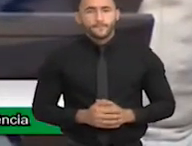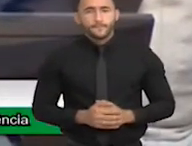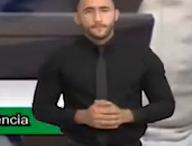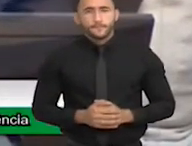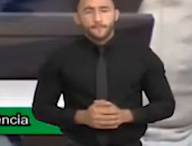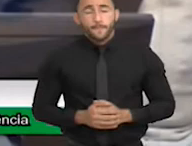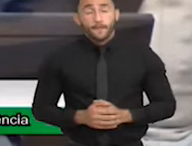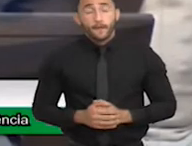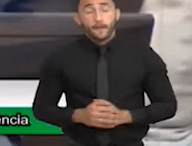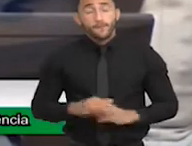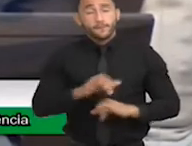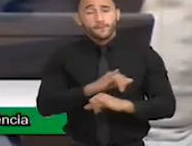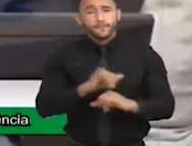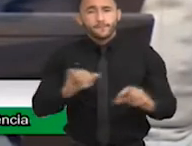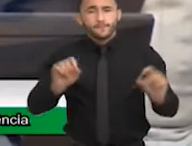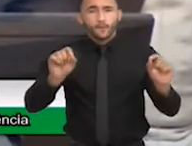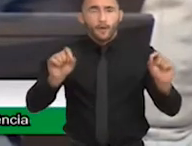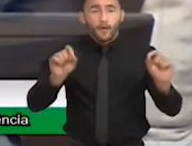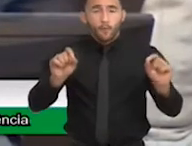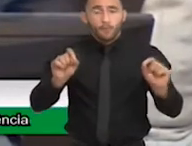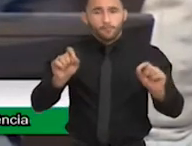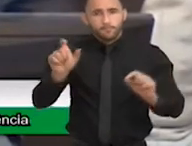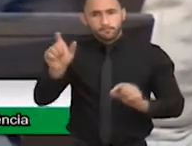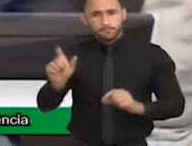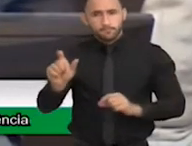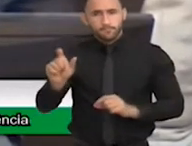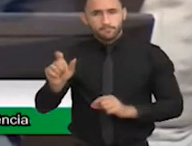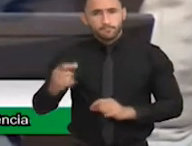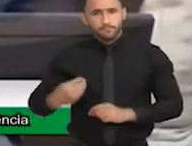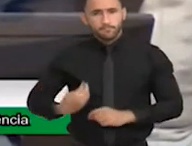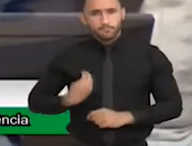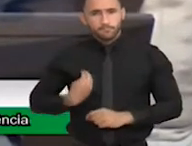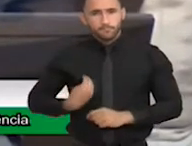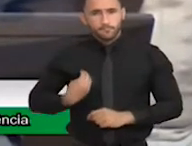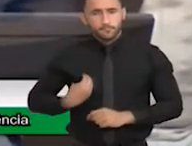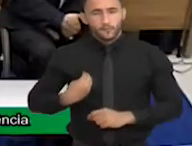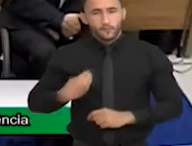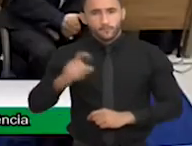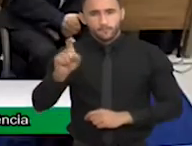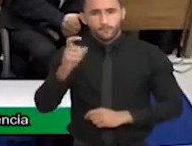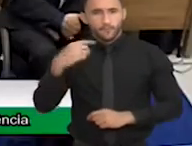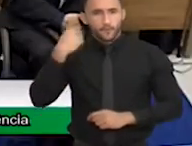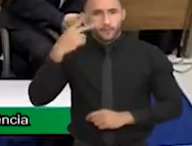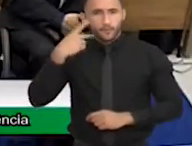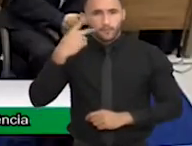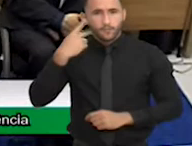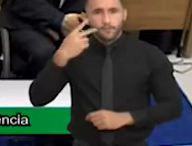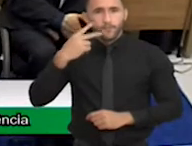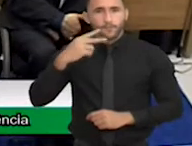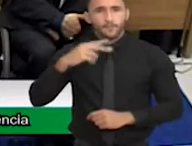presença do ex-vereador Jacir Asaf. Muito obrigado pela sua presença.